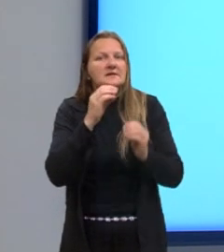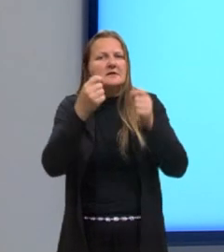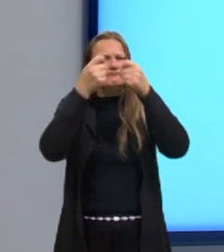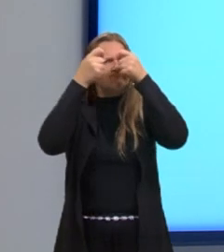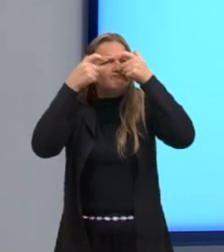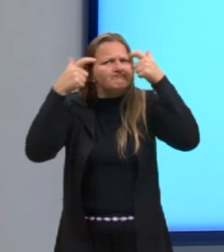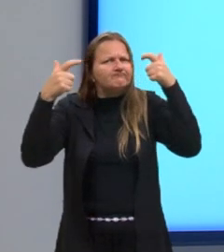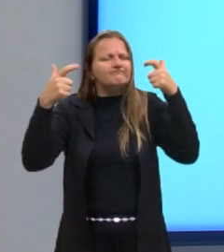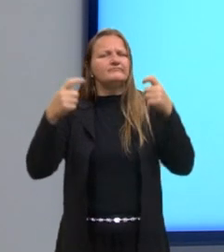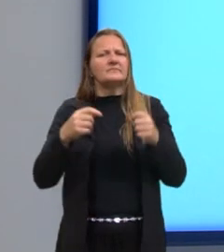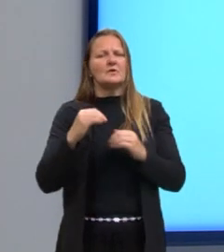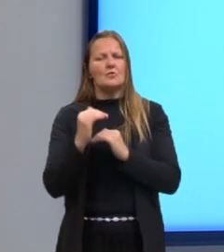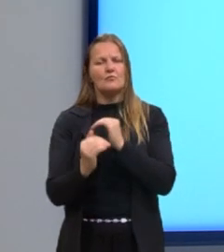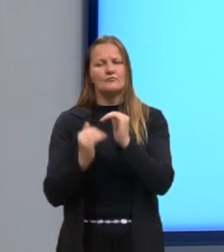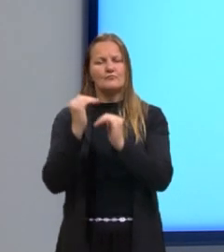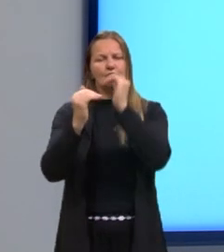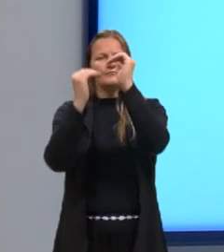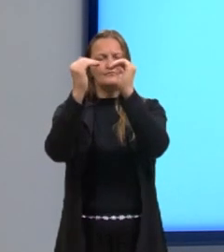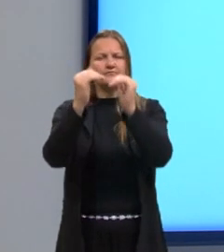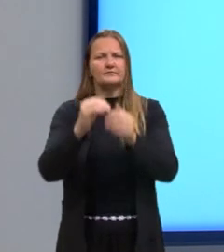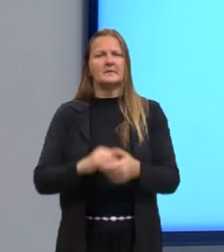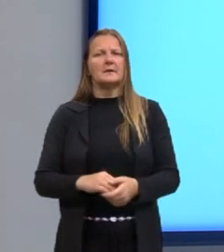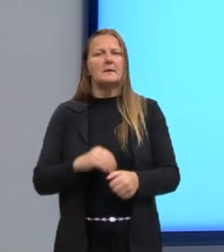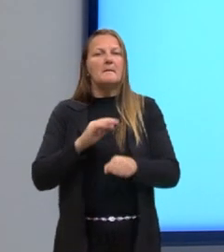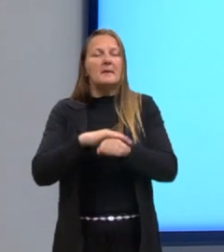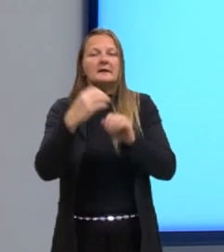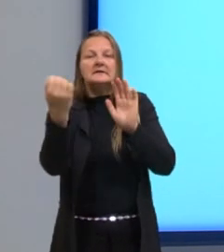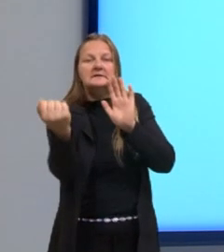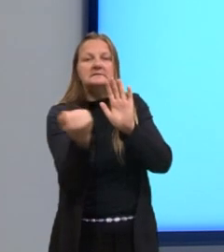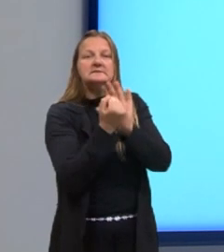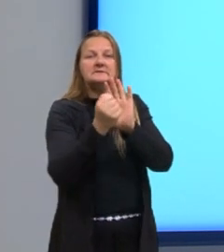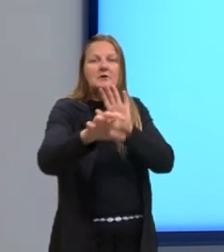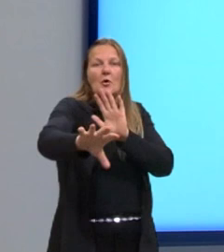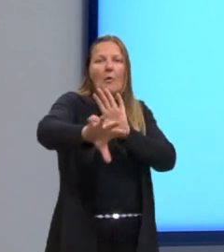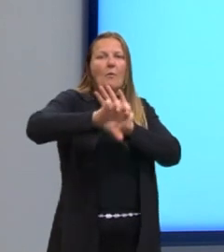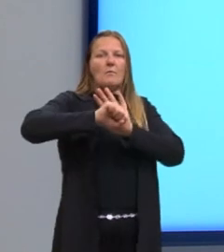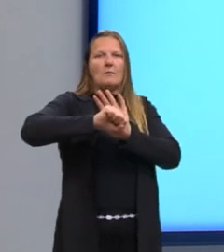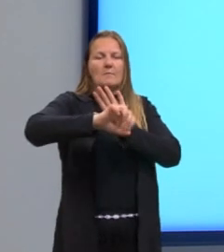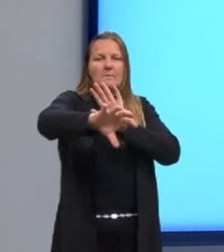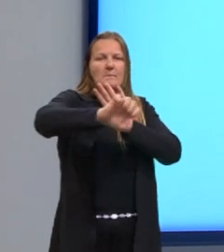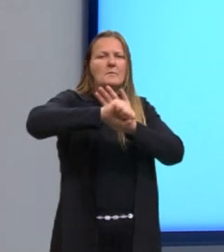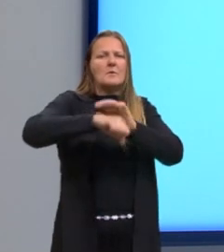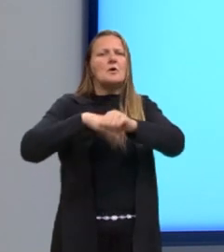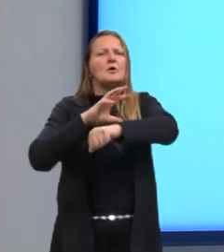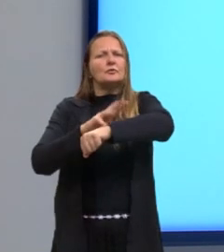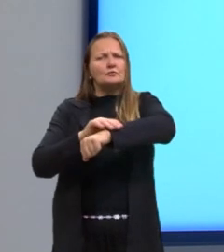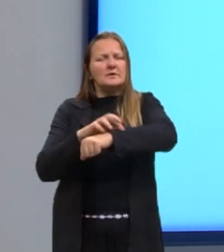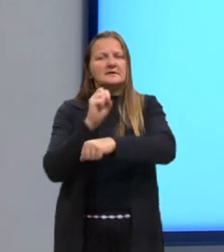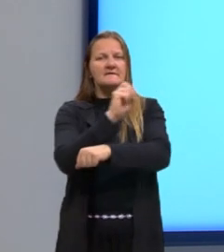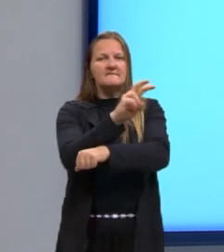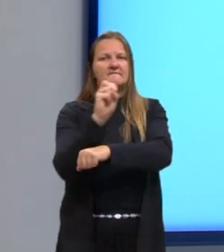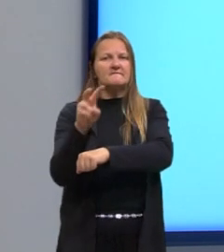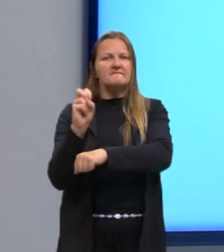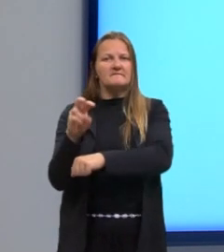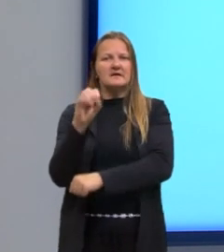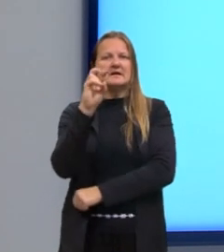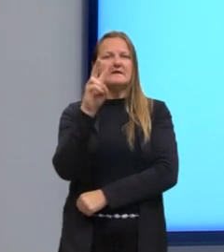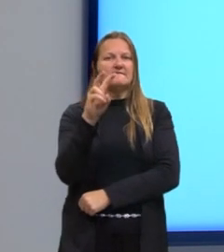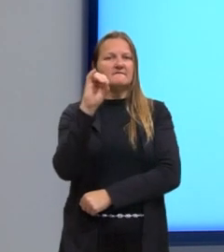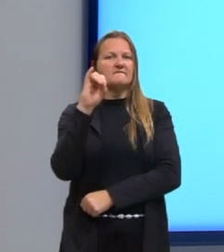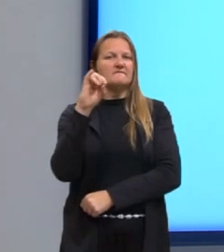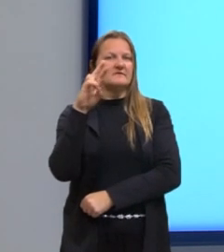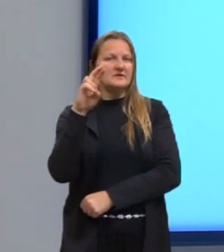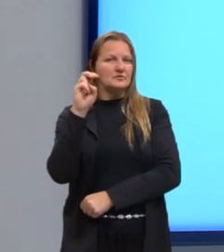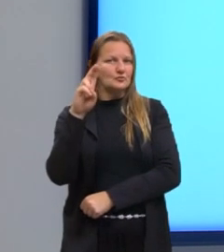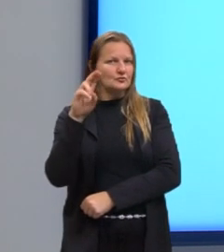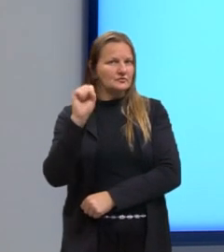conhecimento de evolução, conhecimento aqui das doenças, doenças virais, então são vários tipos de